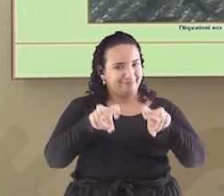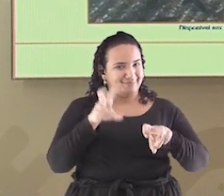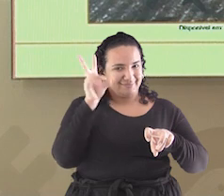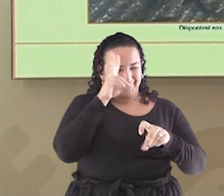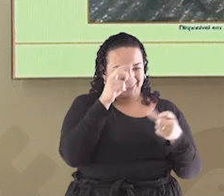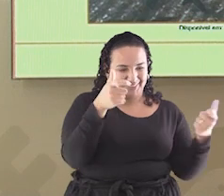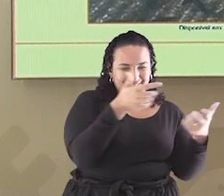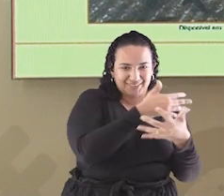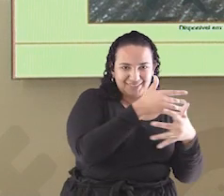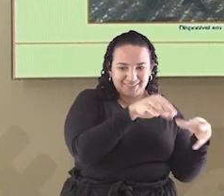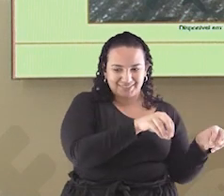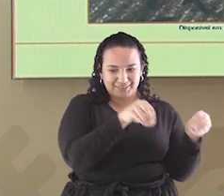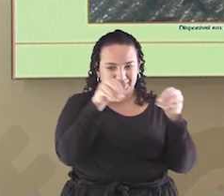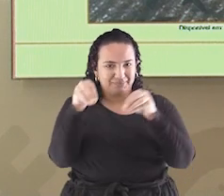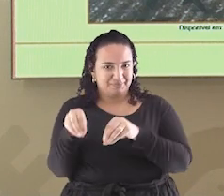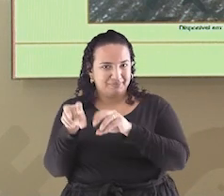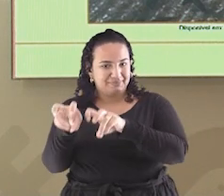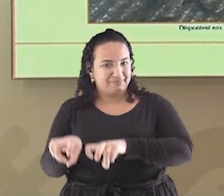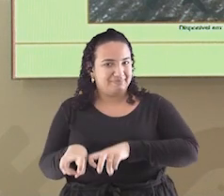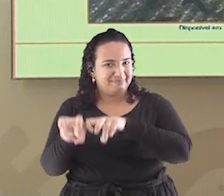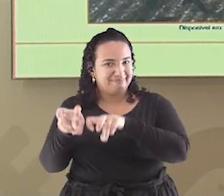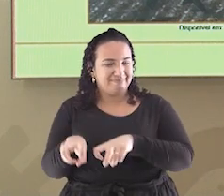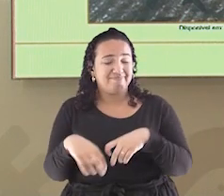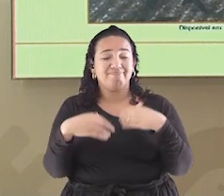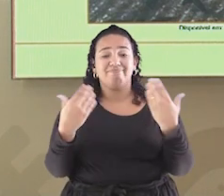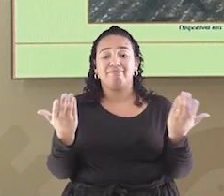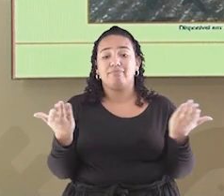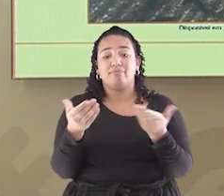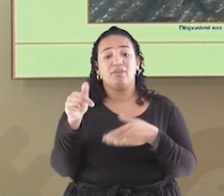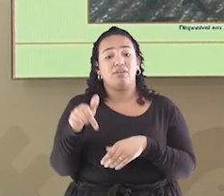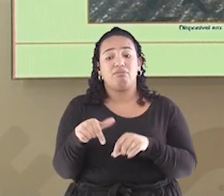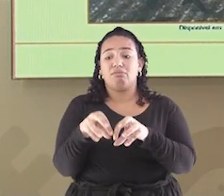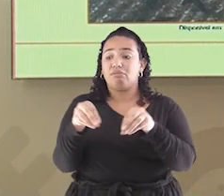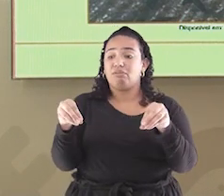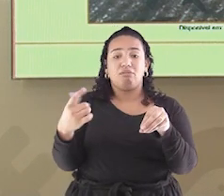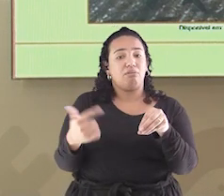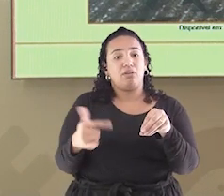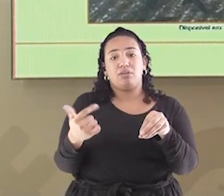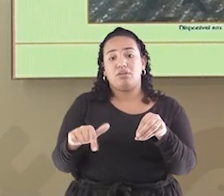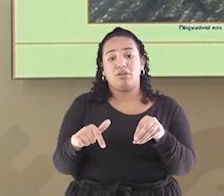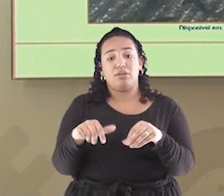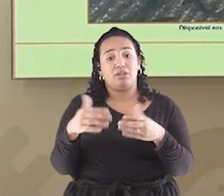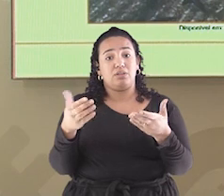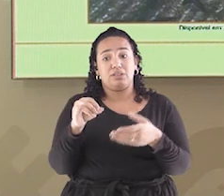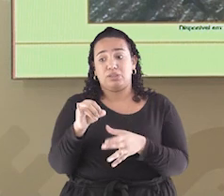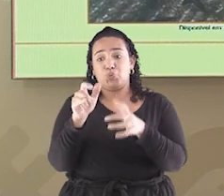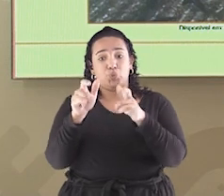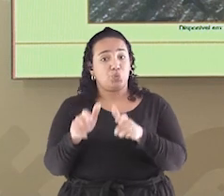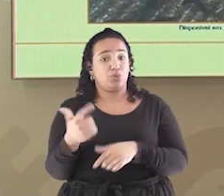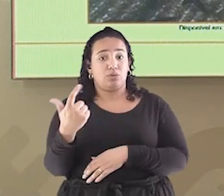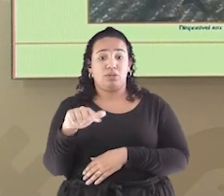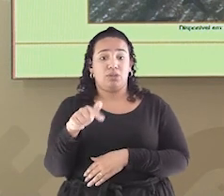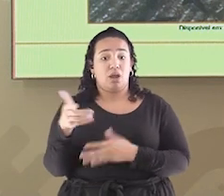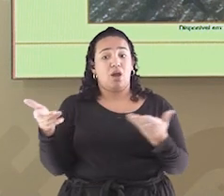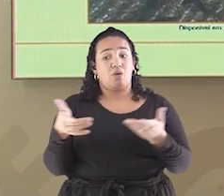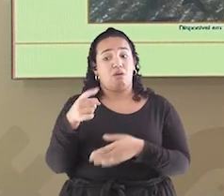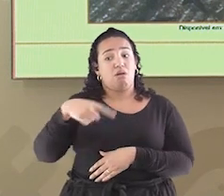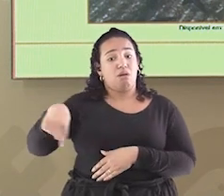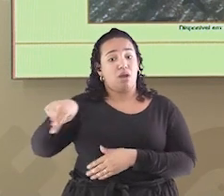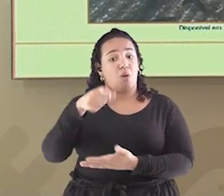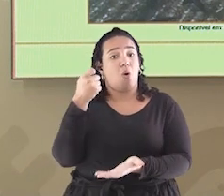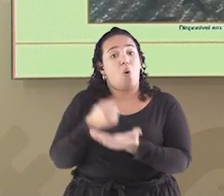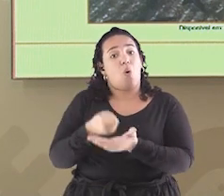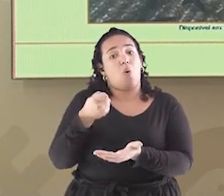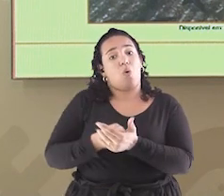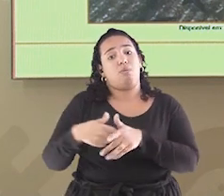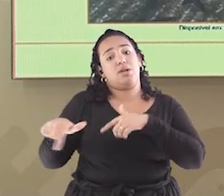sair da cidade para o campo e, aqui e agora, eles não vão ter terra. Então, se eles não têm terra, não têm propriedade, eles vão ser obrigados a trabalhar